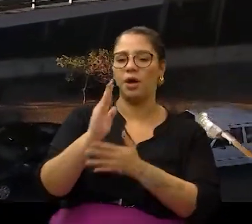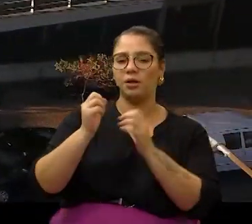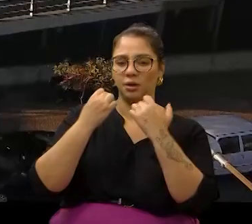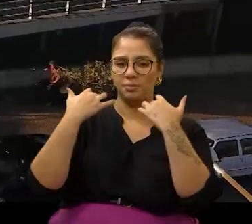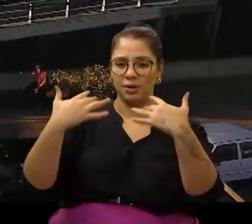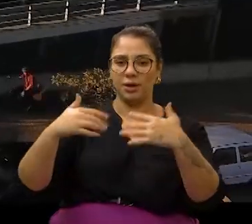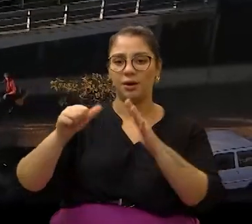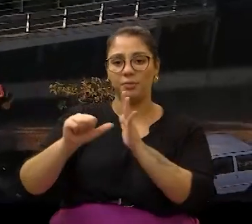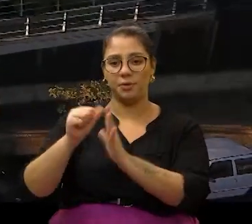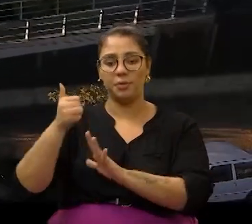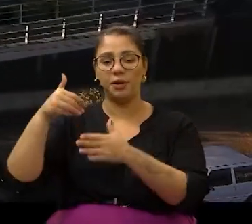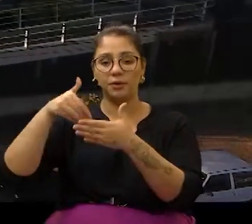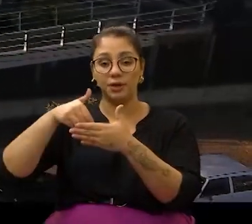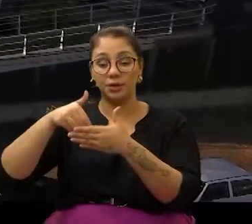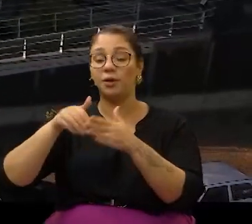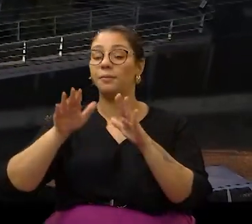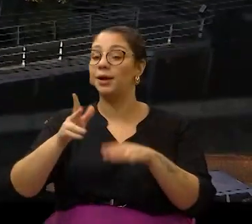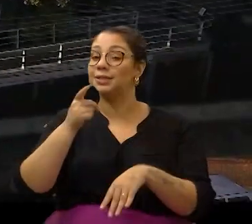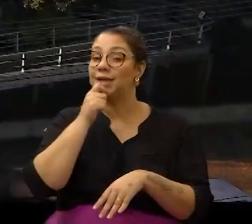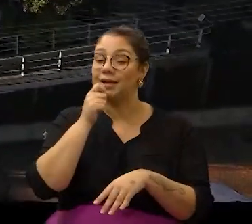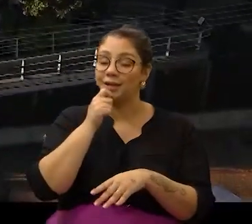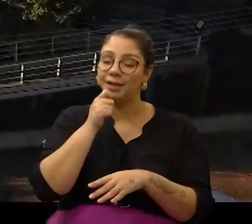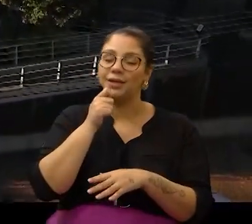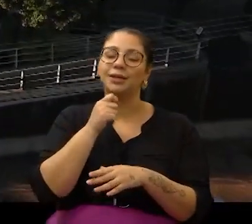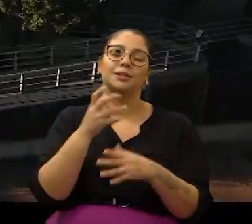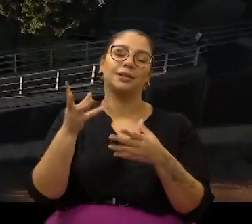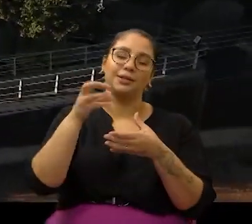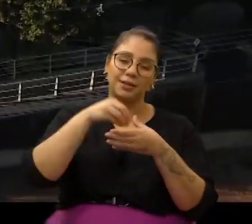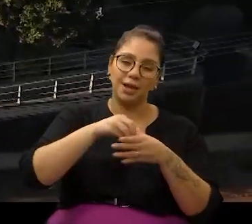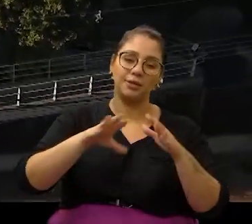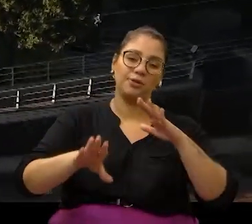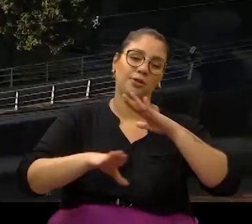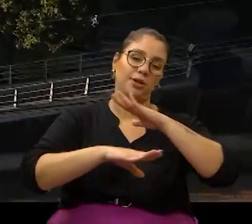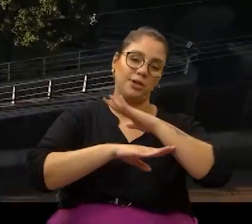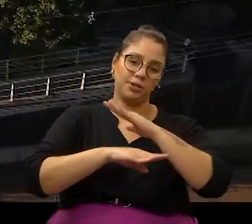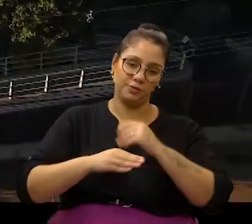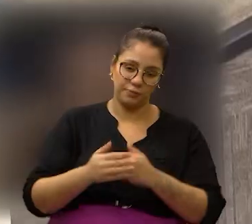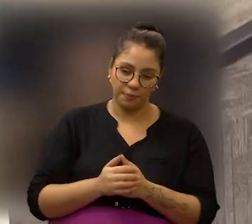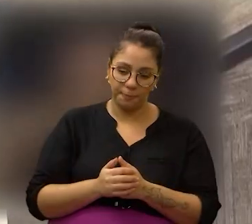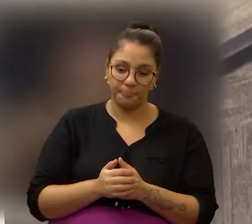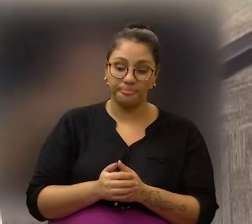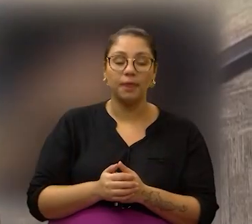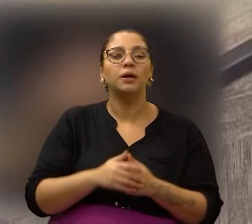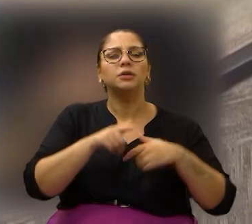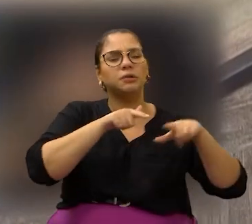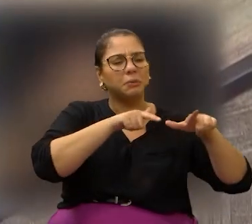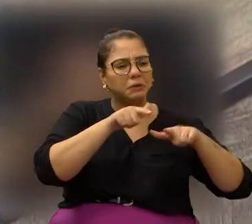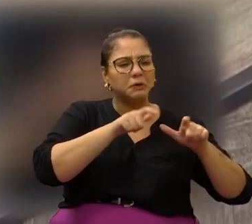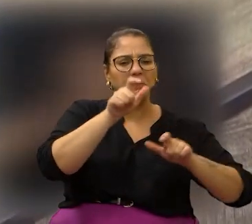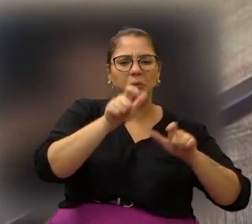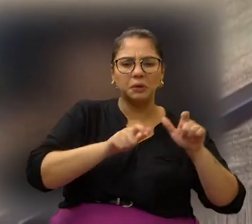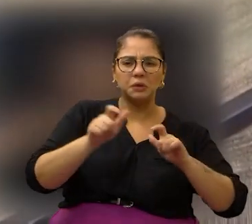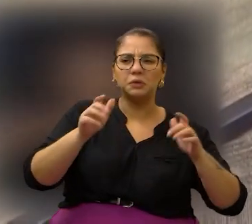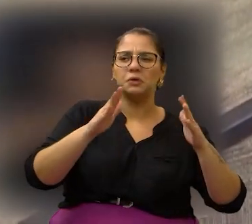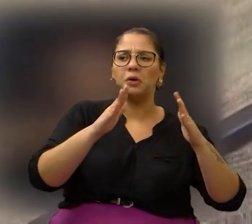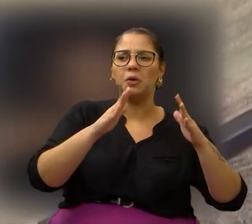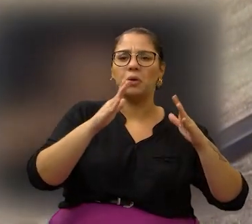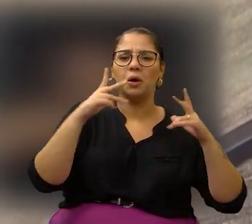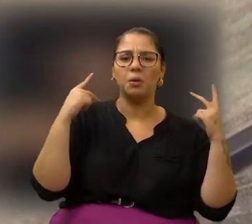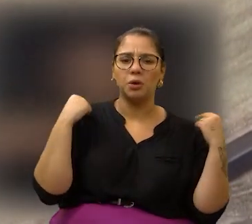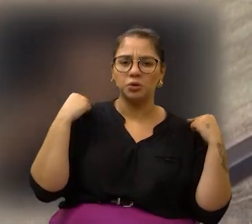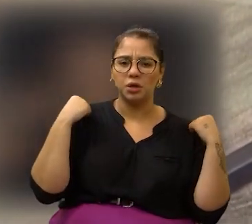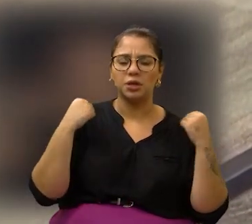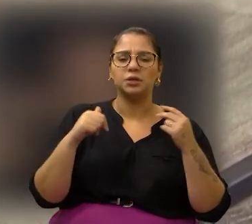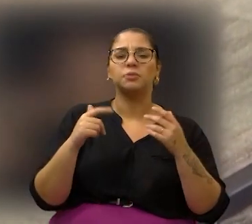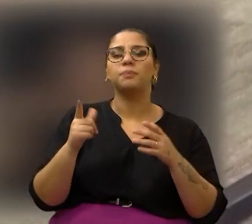votação, ainda está em processo de tramitação pela casa legislativa. Os trabalhadores e os motoristas, eles vieram na